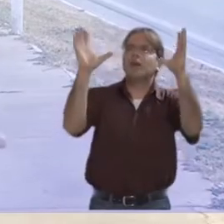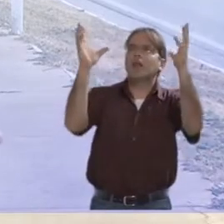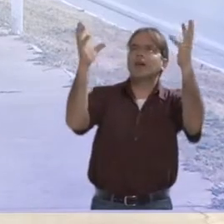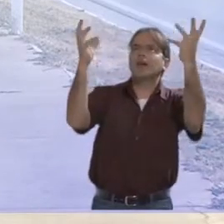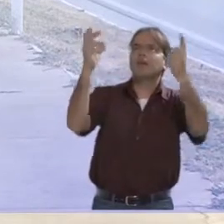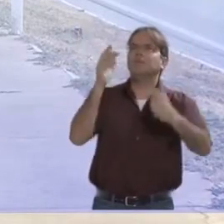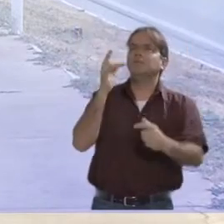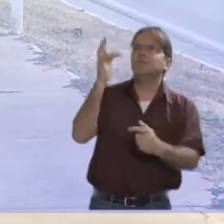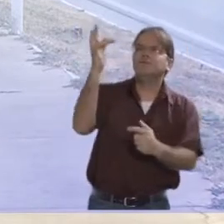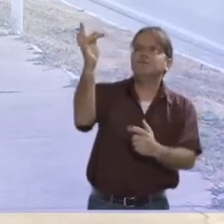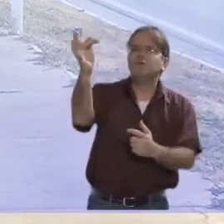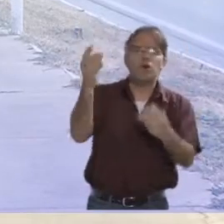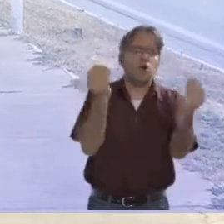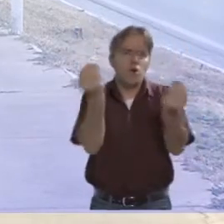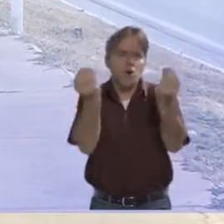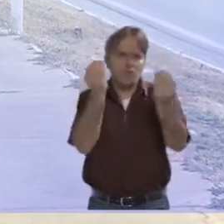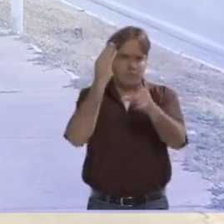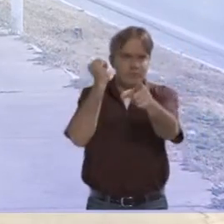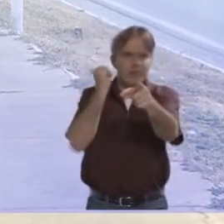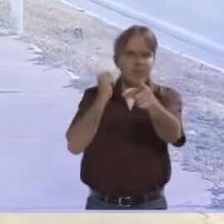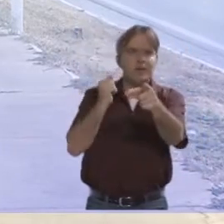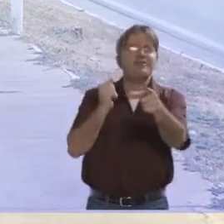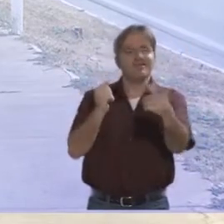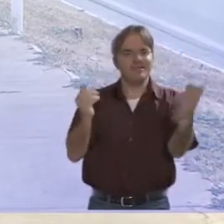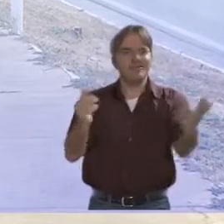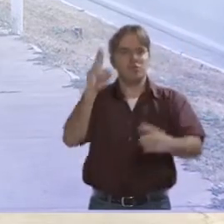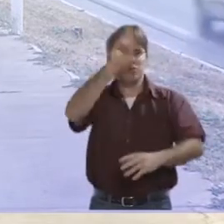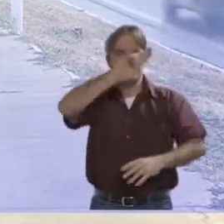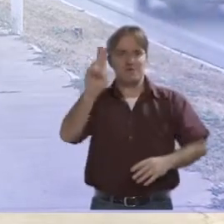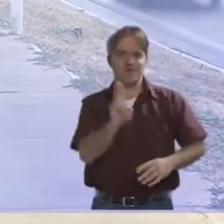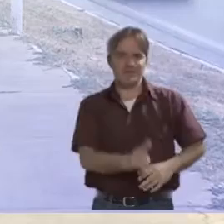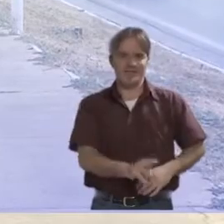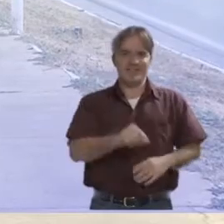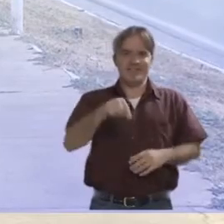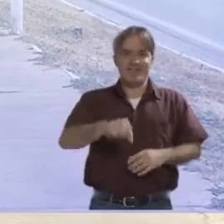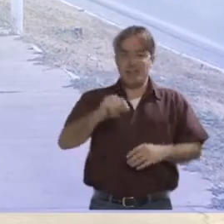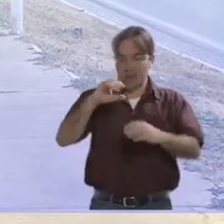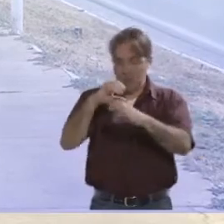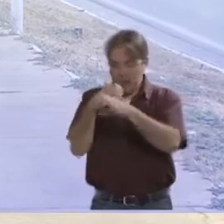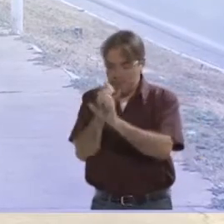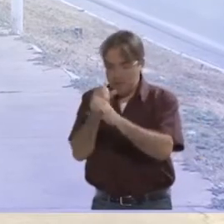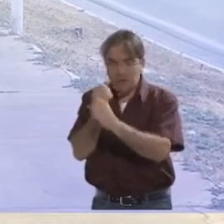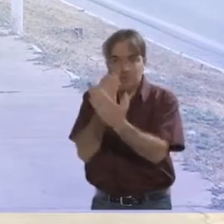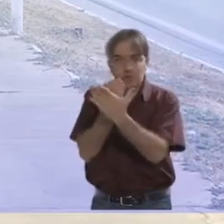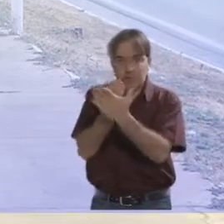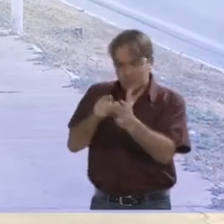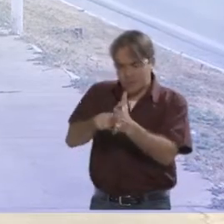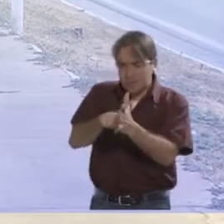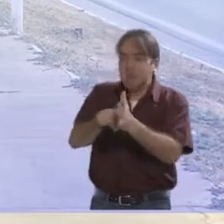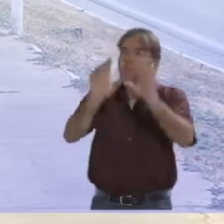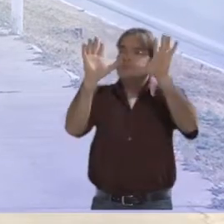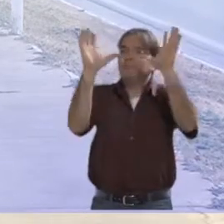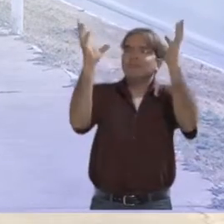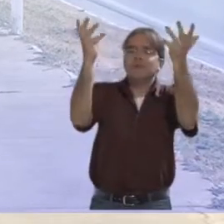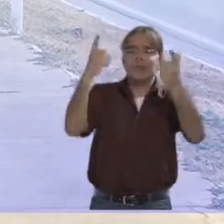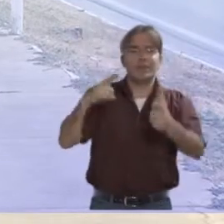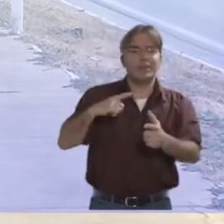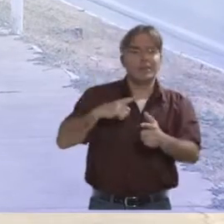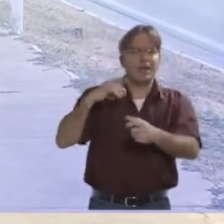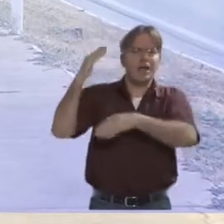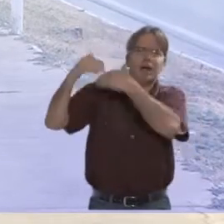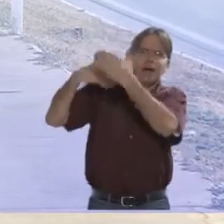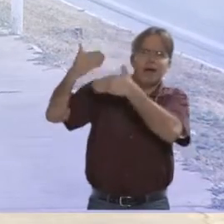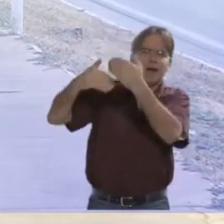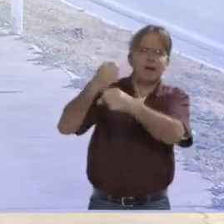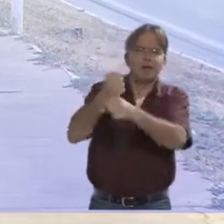sabe como funciona o sistema de previsão do tempo? Na Universidade Federal do Vale do São Francisco, o Laboratório de Meteorologia existe desde